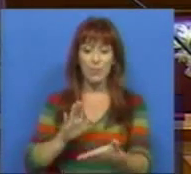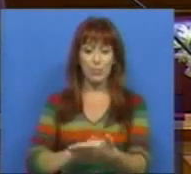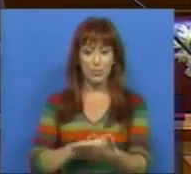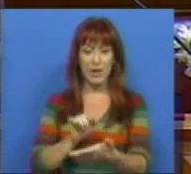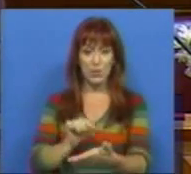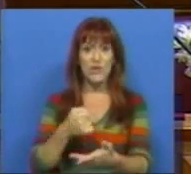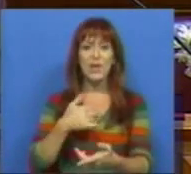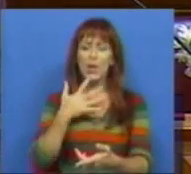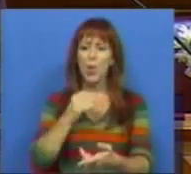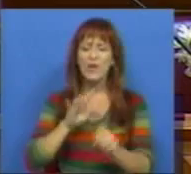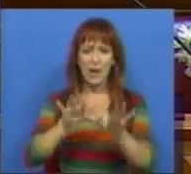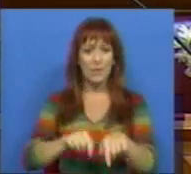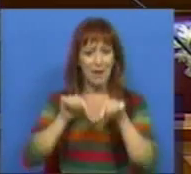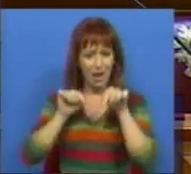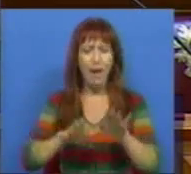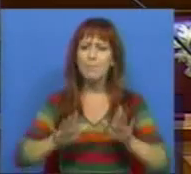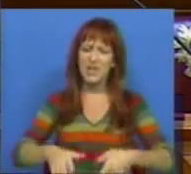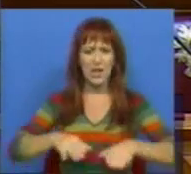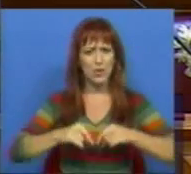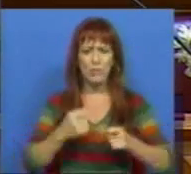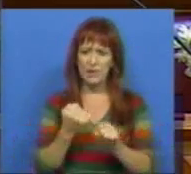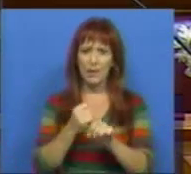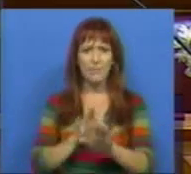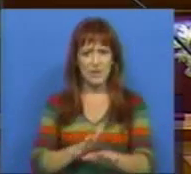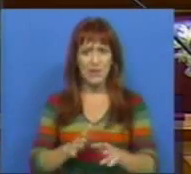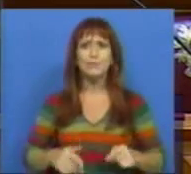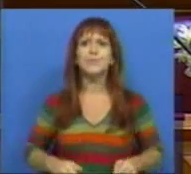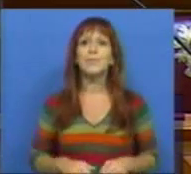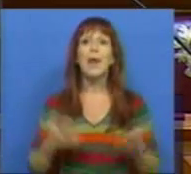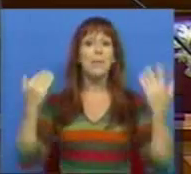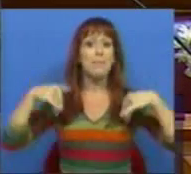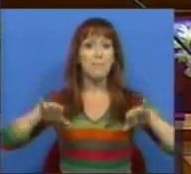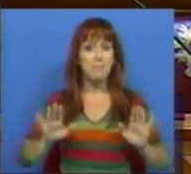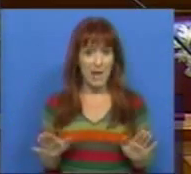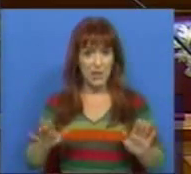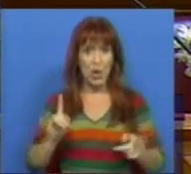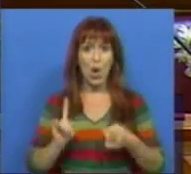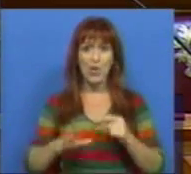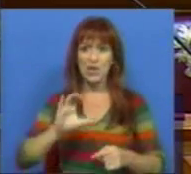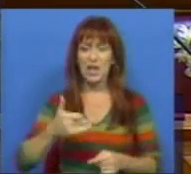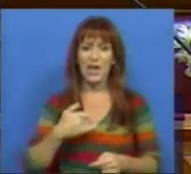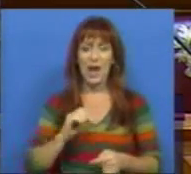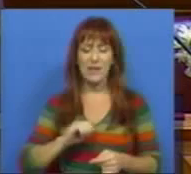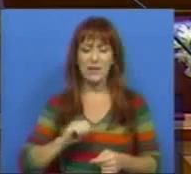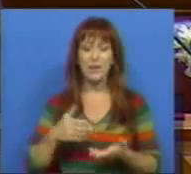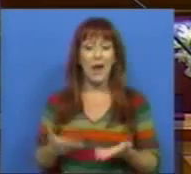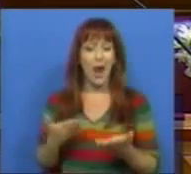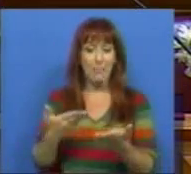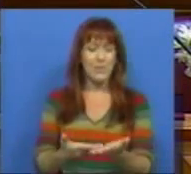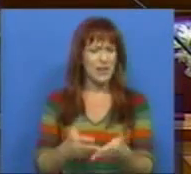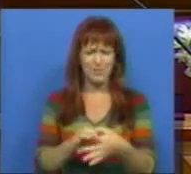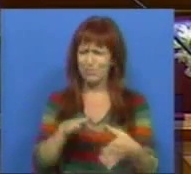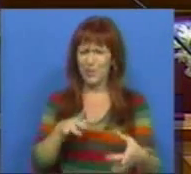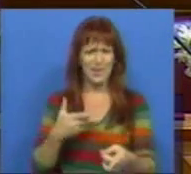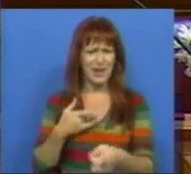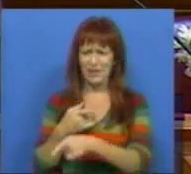publicado eu creio que esta Assembleia deve assumir esse trabalho contudo, aquilo que o CDS hoje aqui apresenta não tem